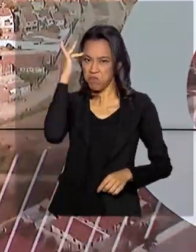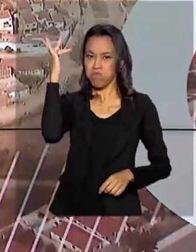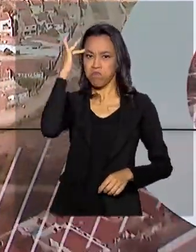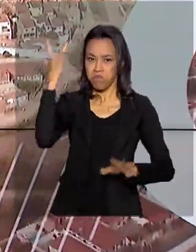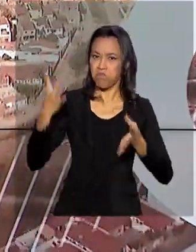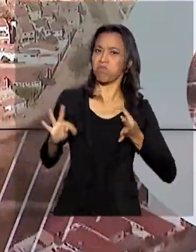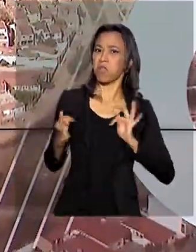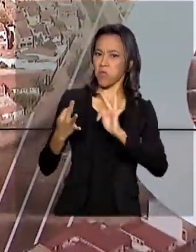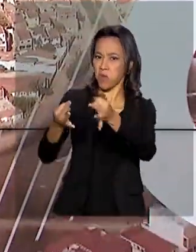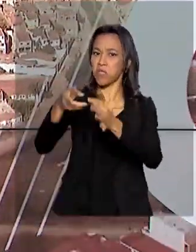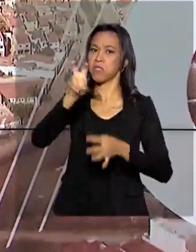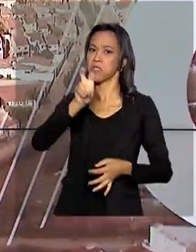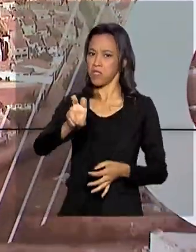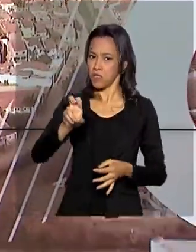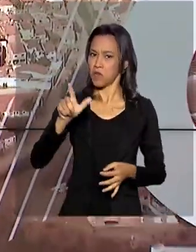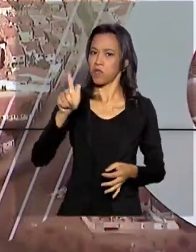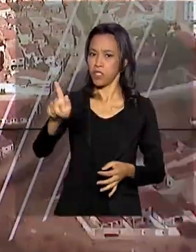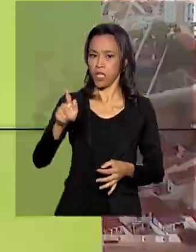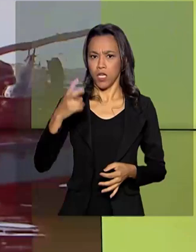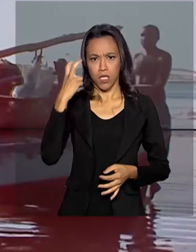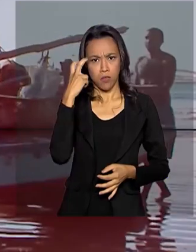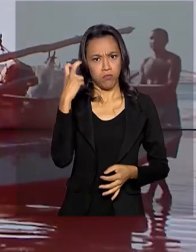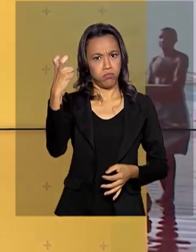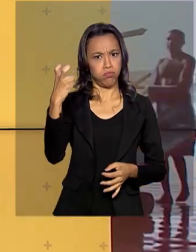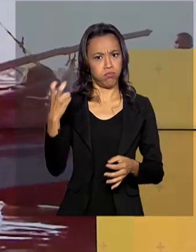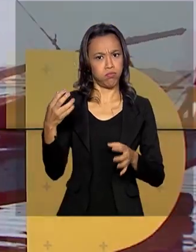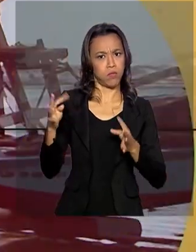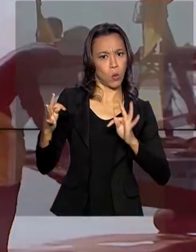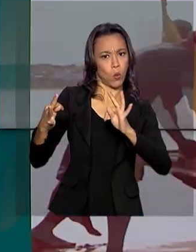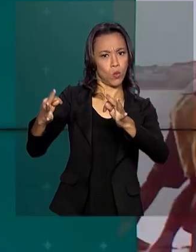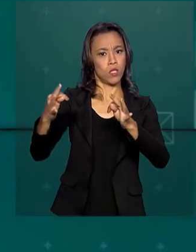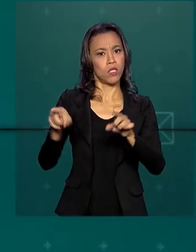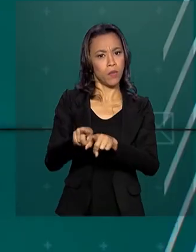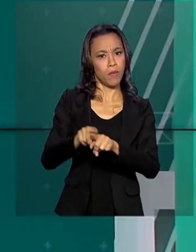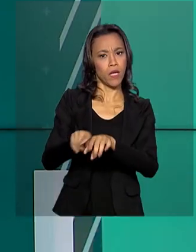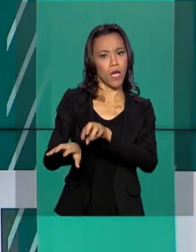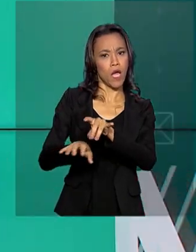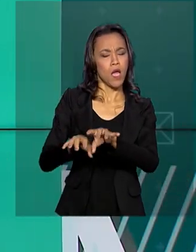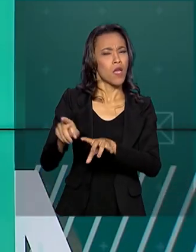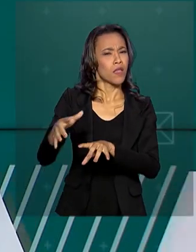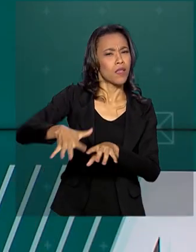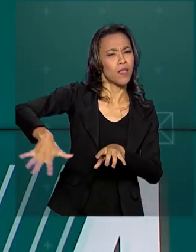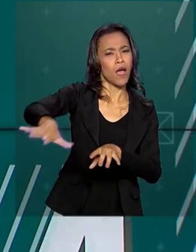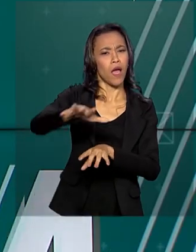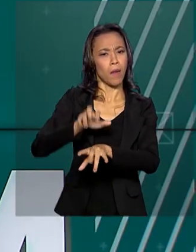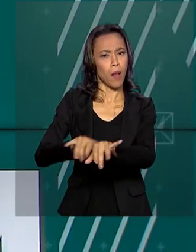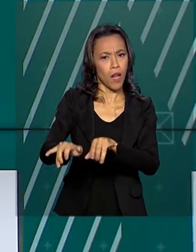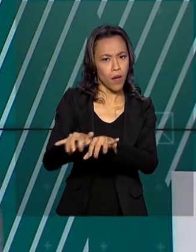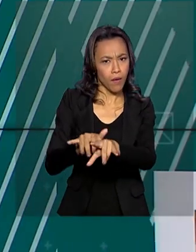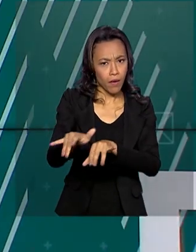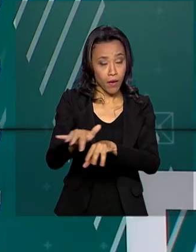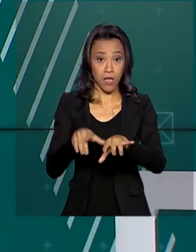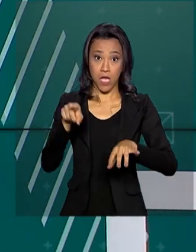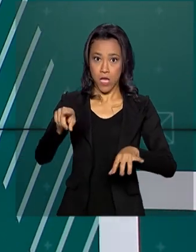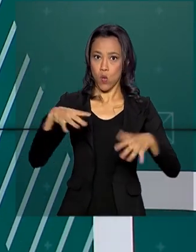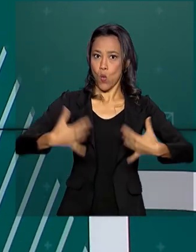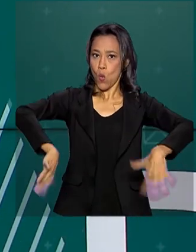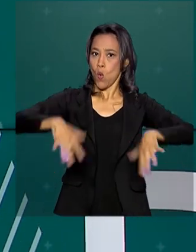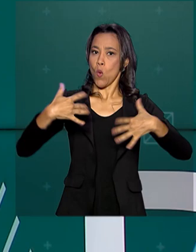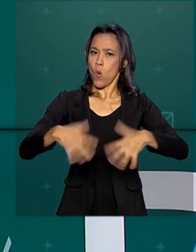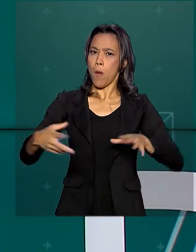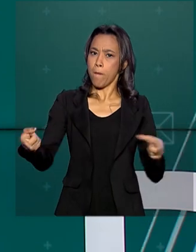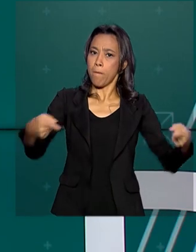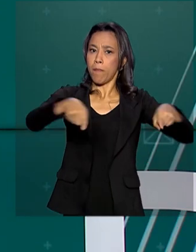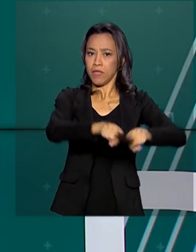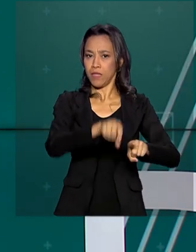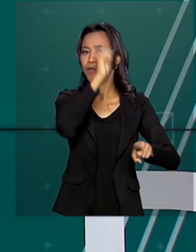5G, inteligência artificial e também economia digital. O gigante asiático, nosso principal parceiro